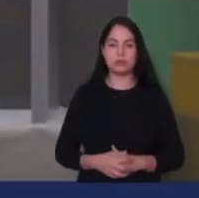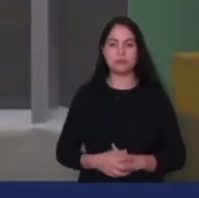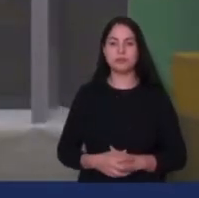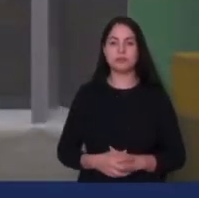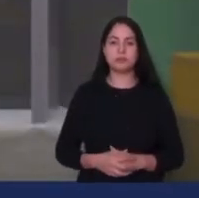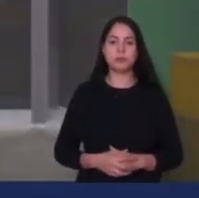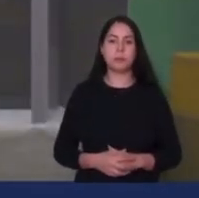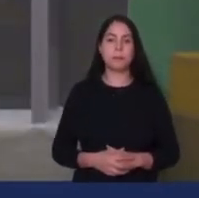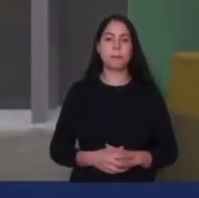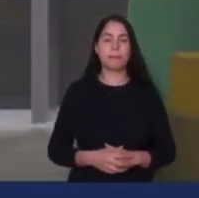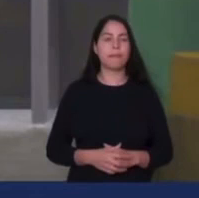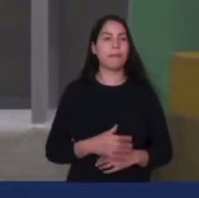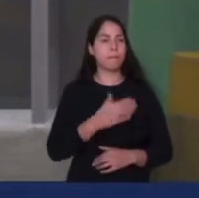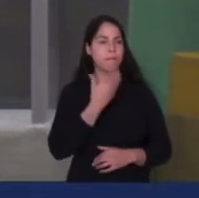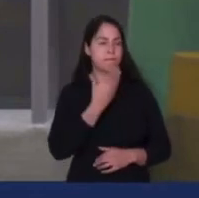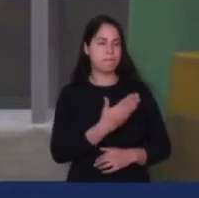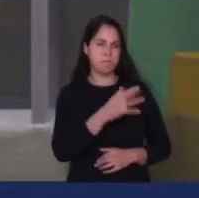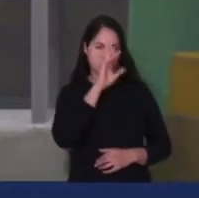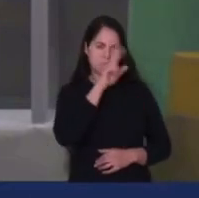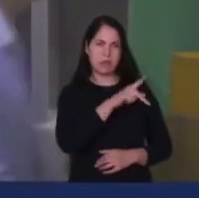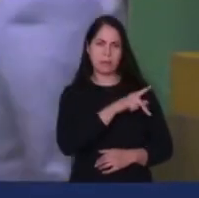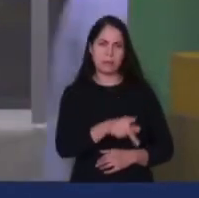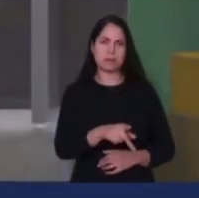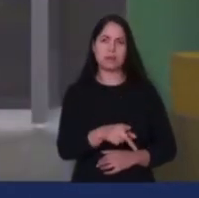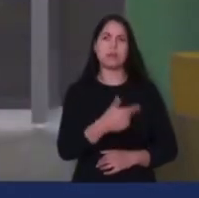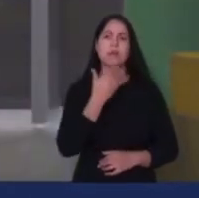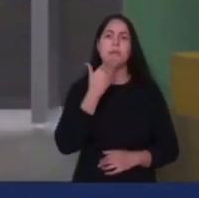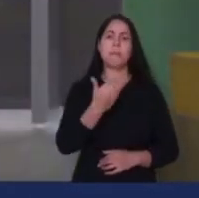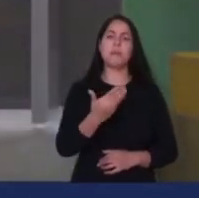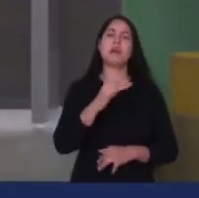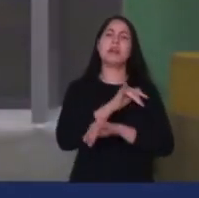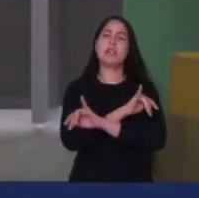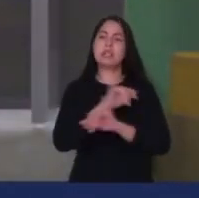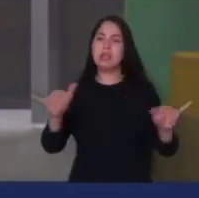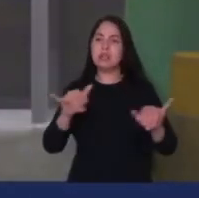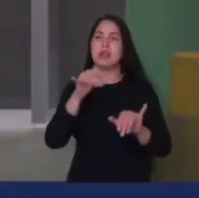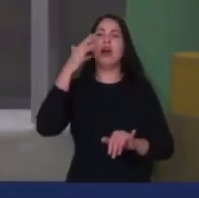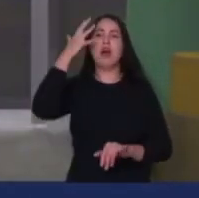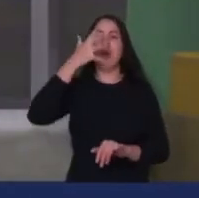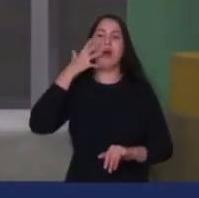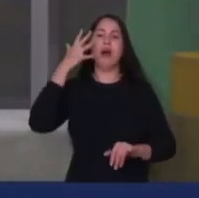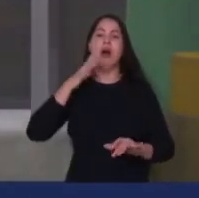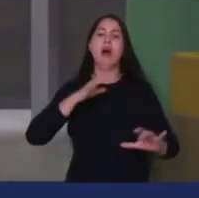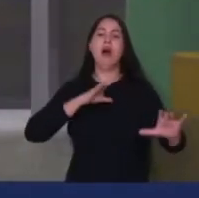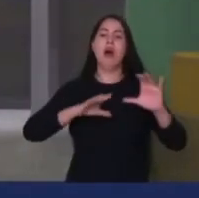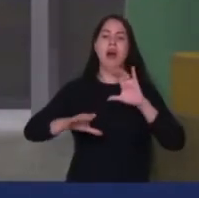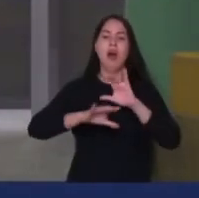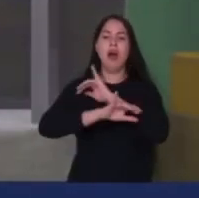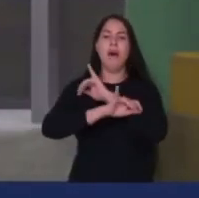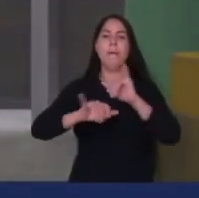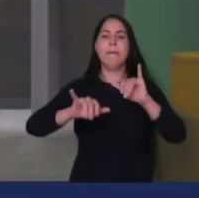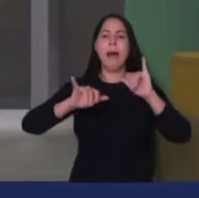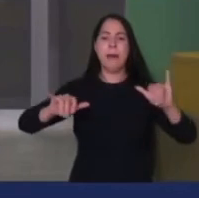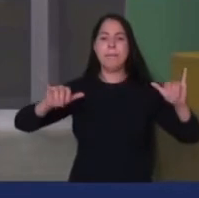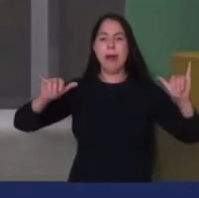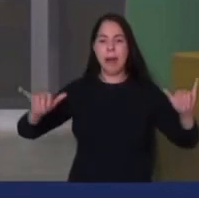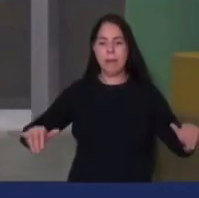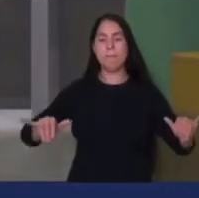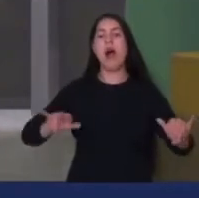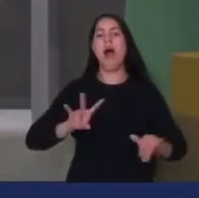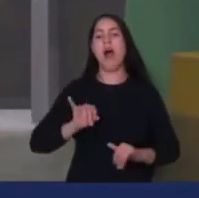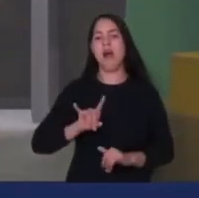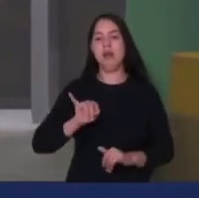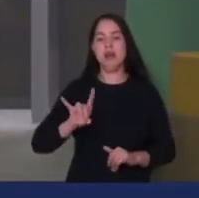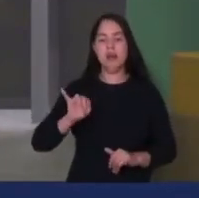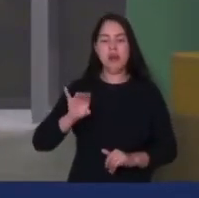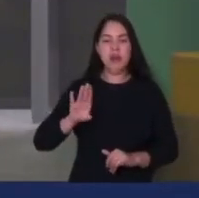E peço, Presidente, que esse discurso, que esse comunicado, possa ser reverberado em todos os canais de comunicação dessa Casa, na Voz do Brasil,